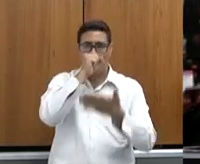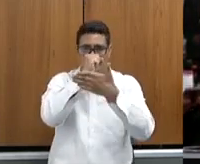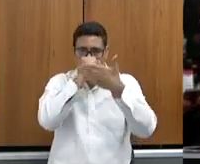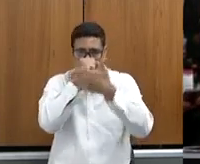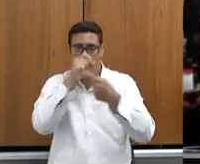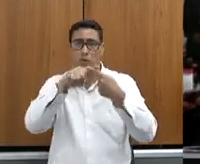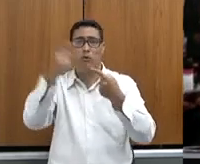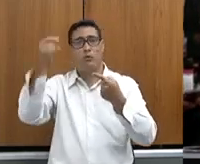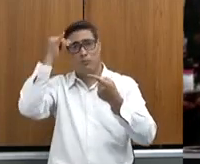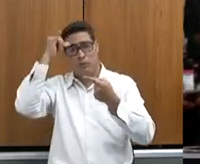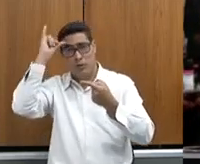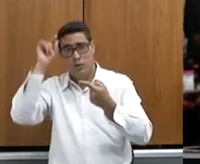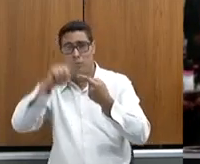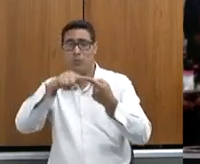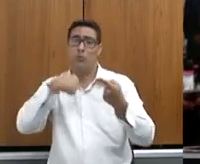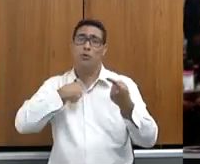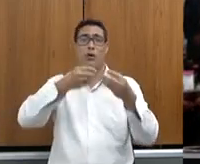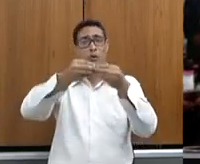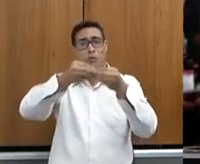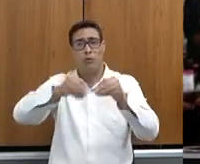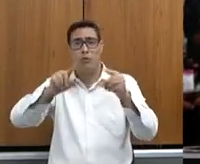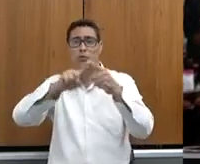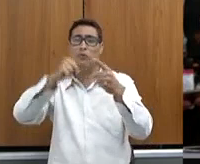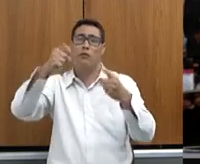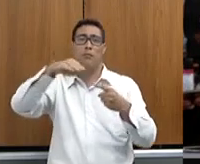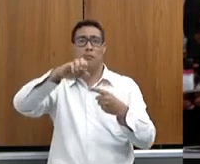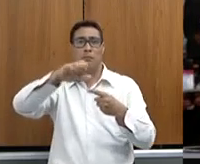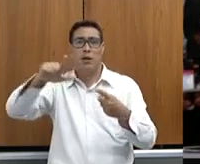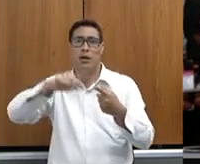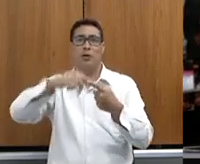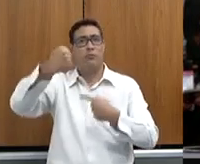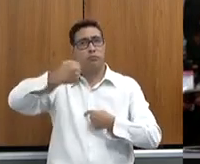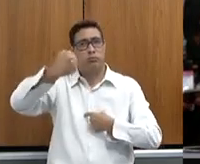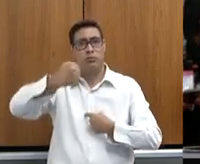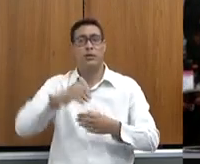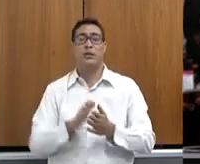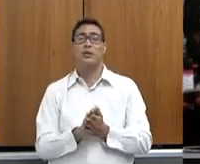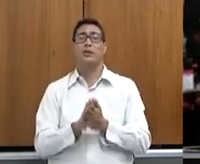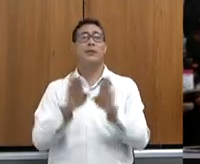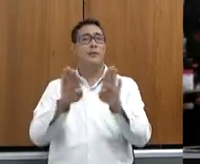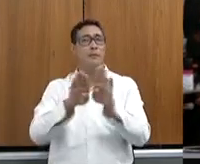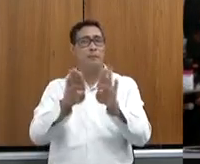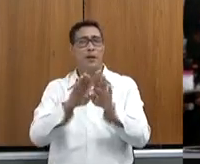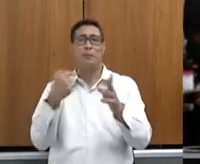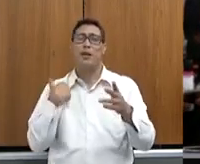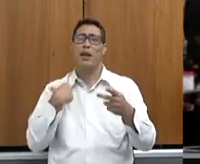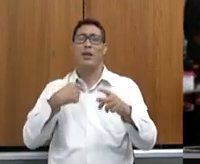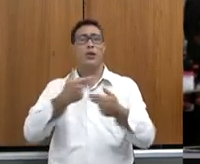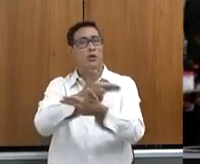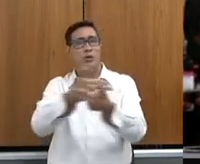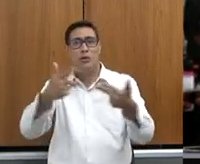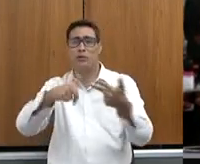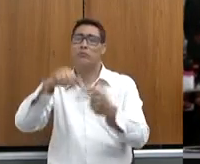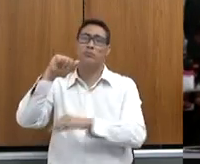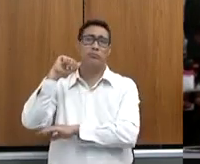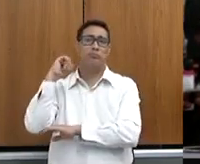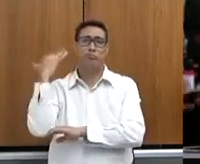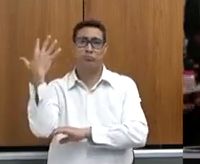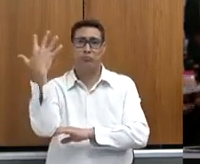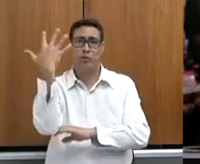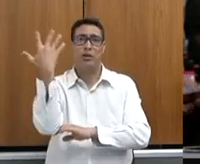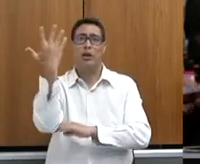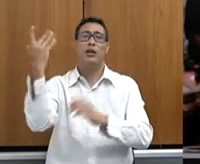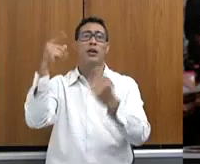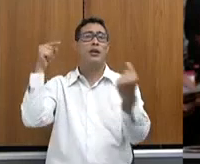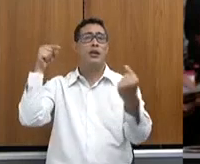ovos, de leite, de mel, de pescado, o complexo suco alcooleiro e, depois, os insumos florestais, que Minas Gerais é o estado que